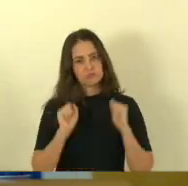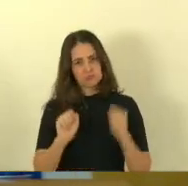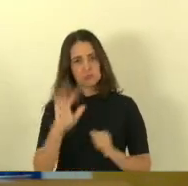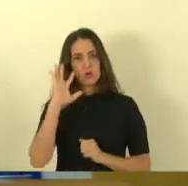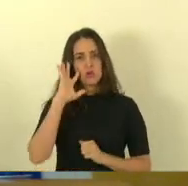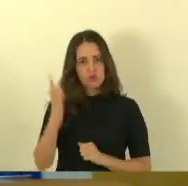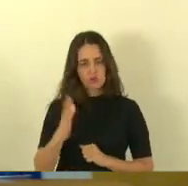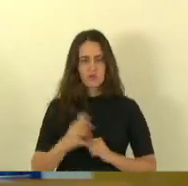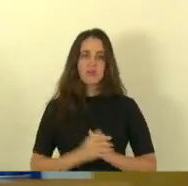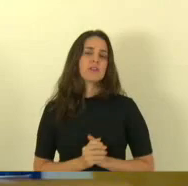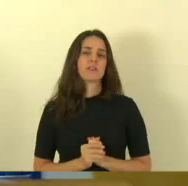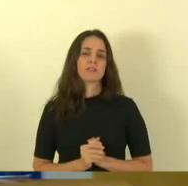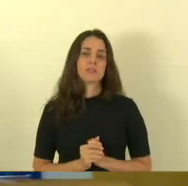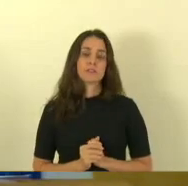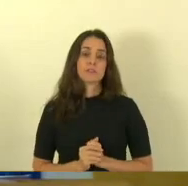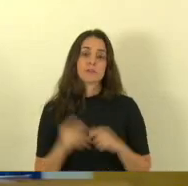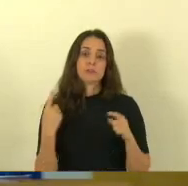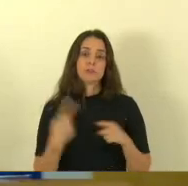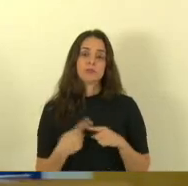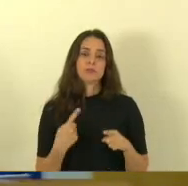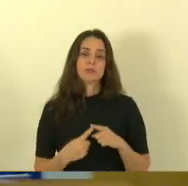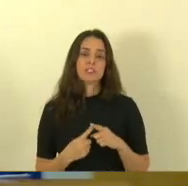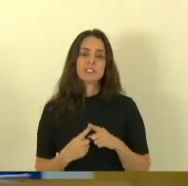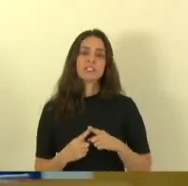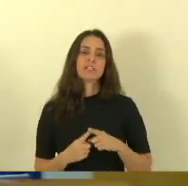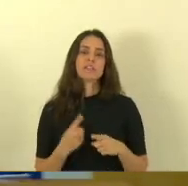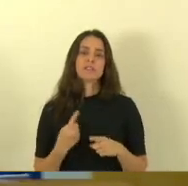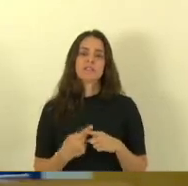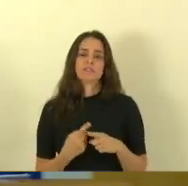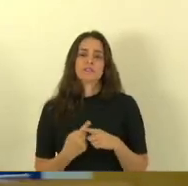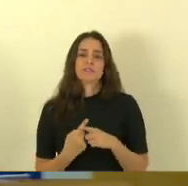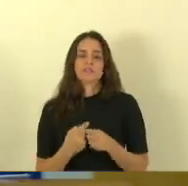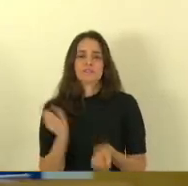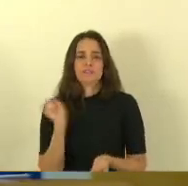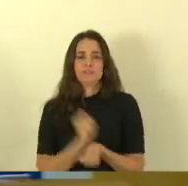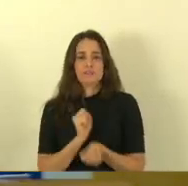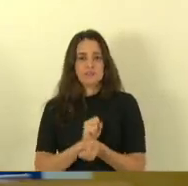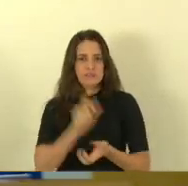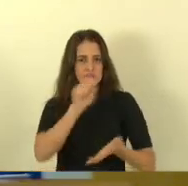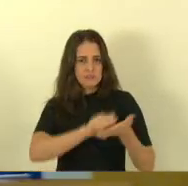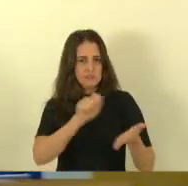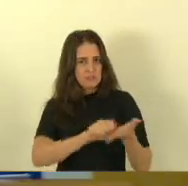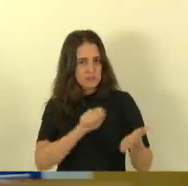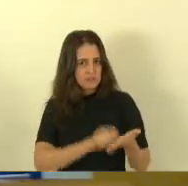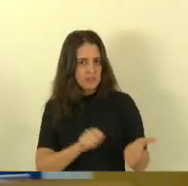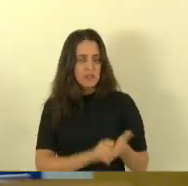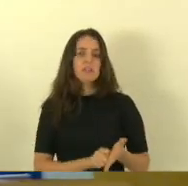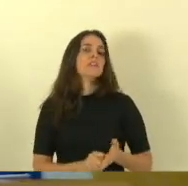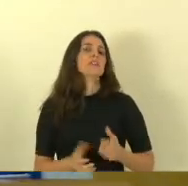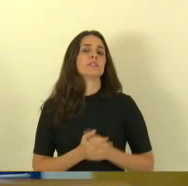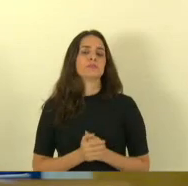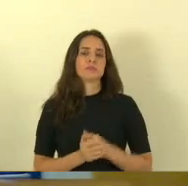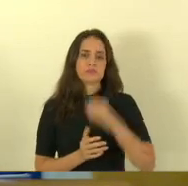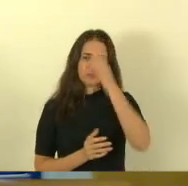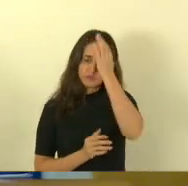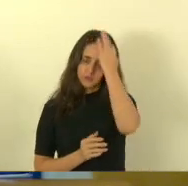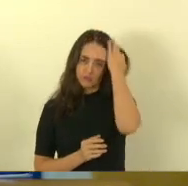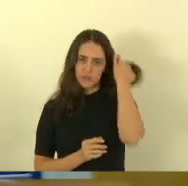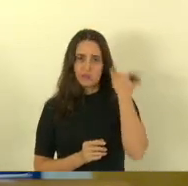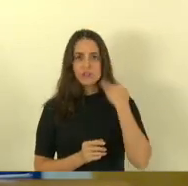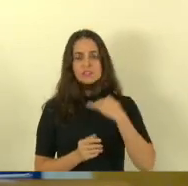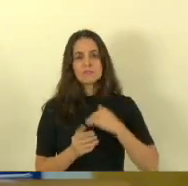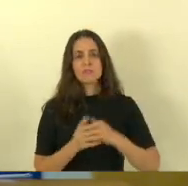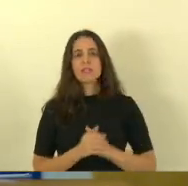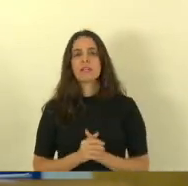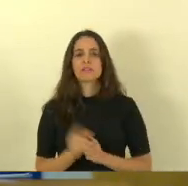porque vai inspirar bota aí no caderninho de vocês aí ó vai esperar inspirar